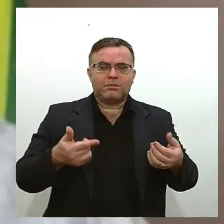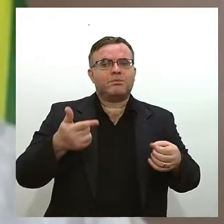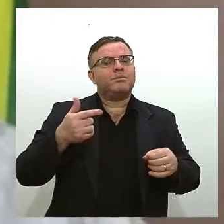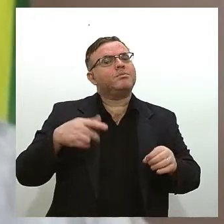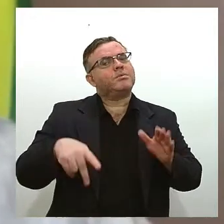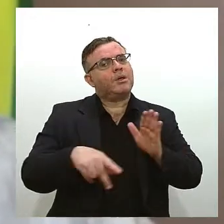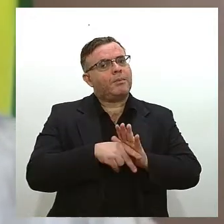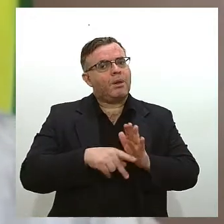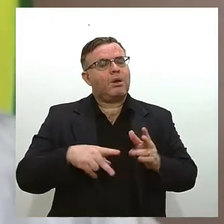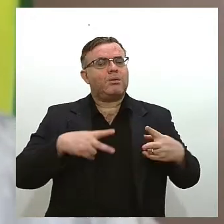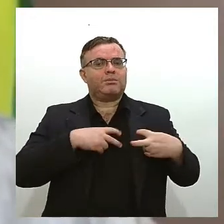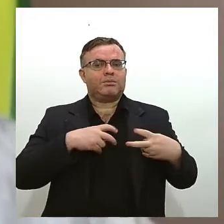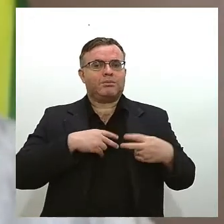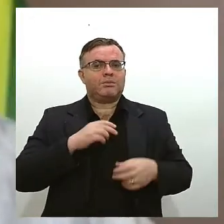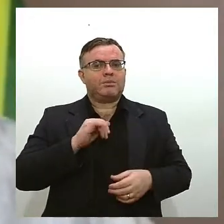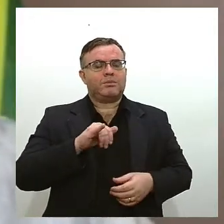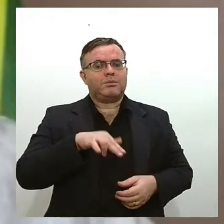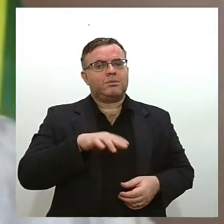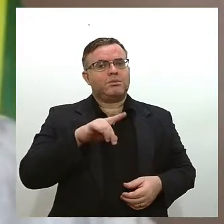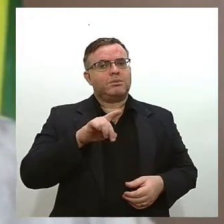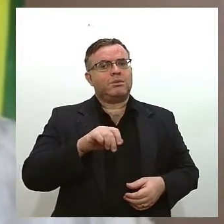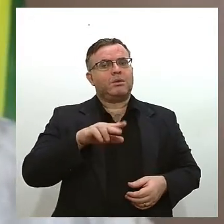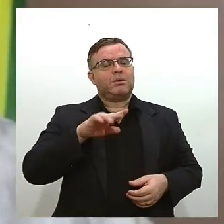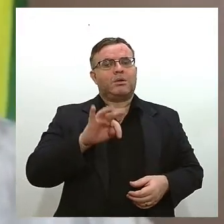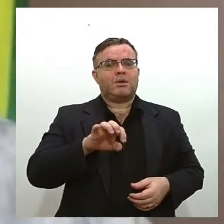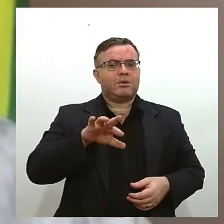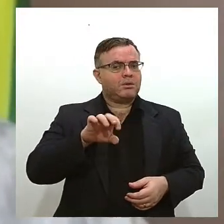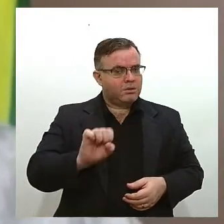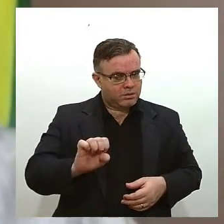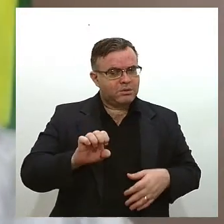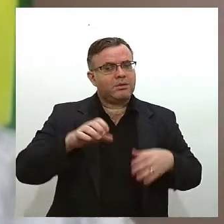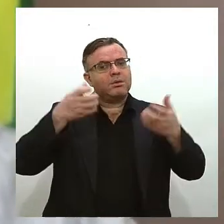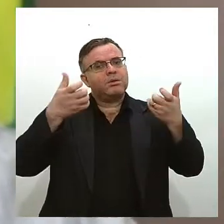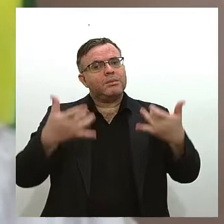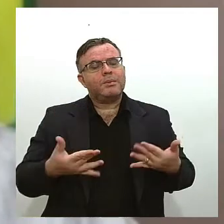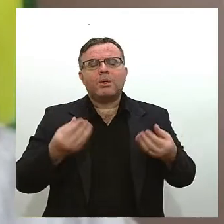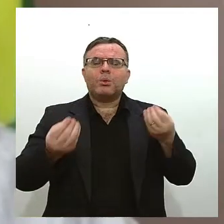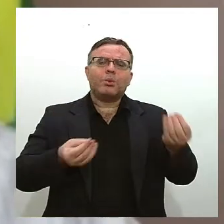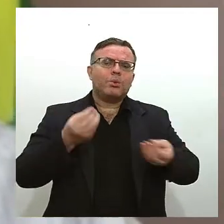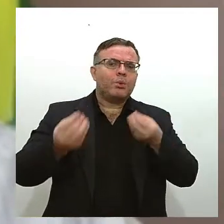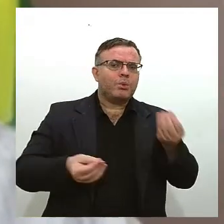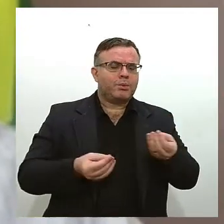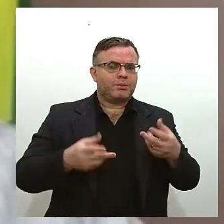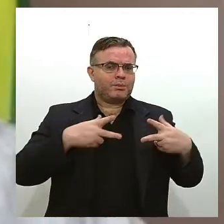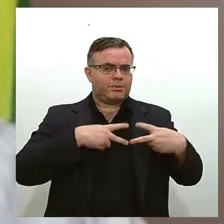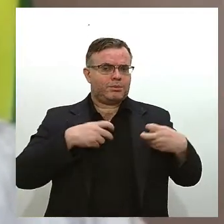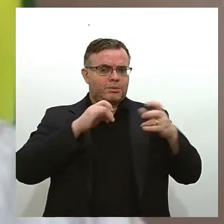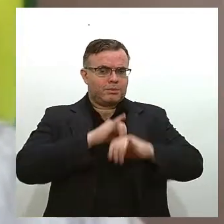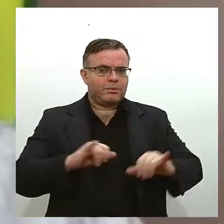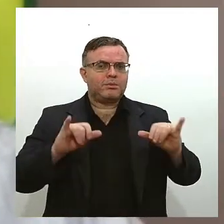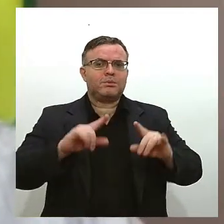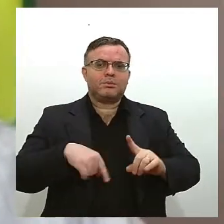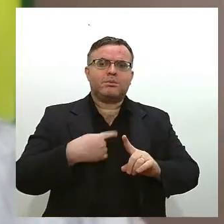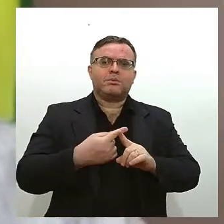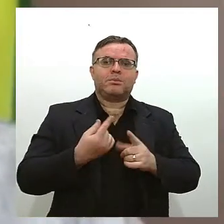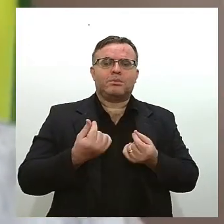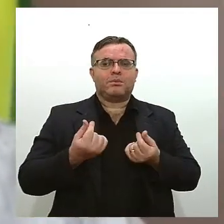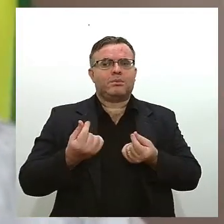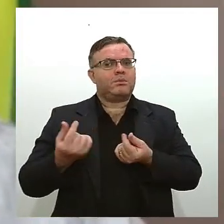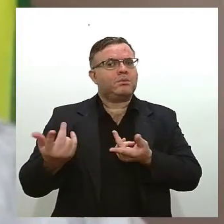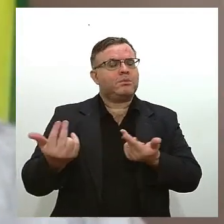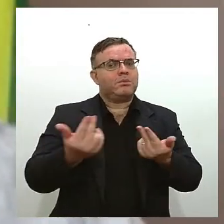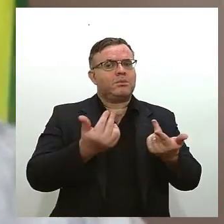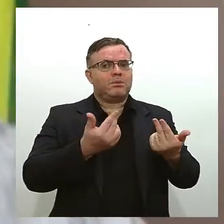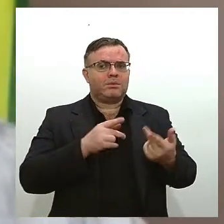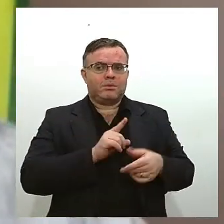Sergipe o Sindipeze explica que o reajuste anunciado pela Petrobras visa seguir os valores do barril de